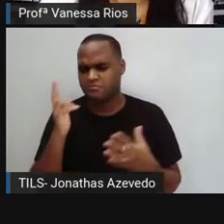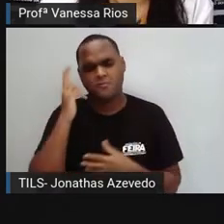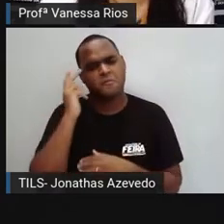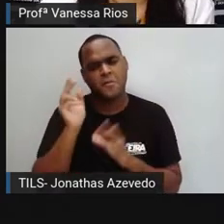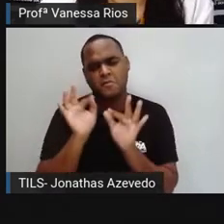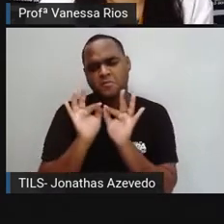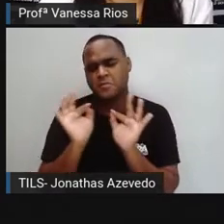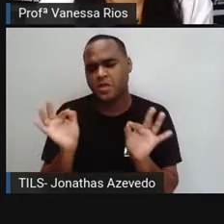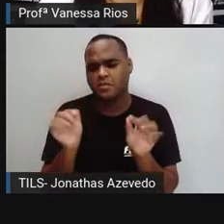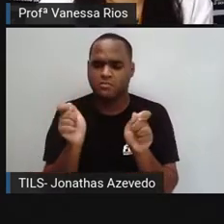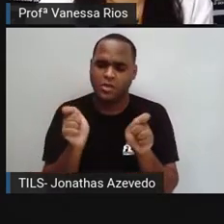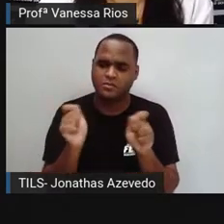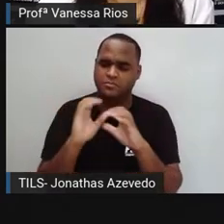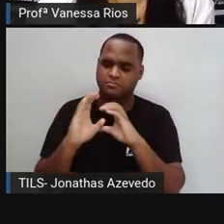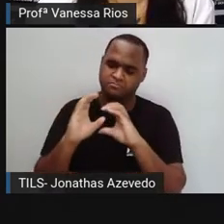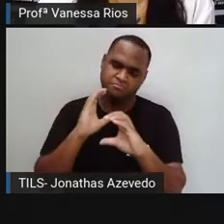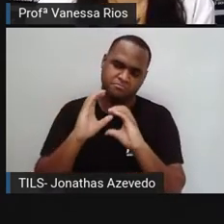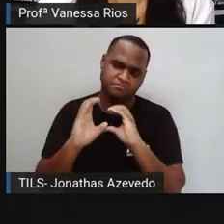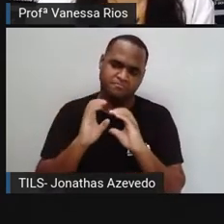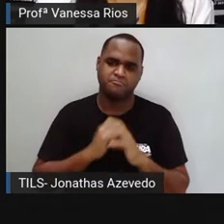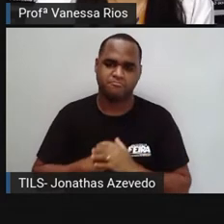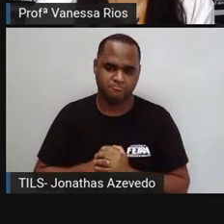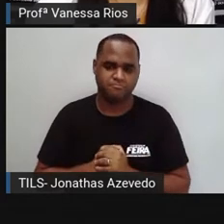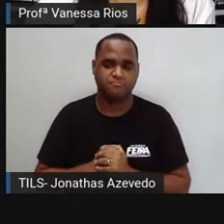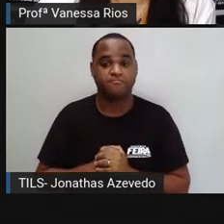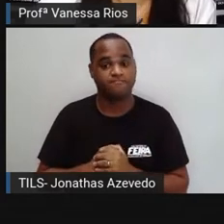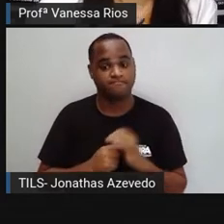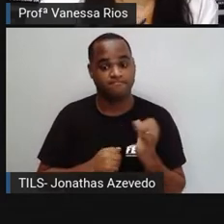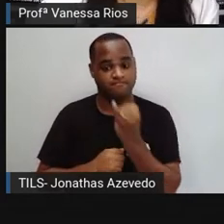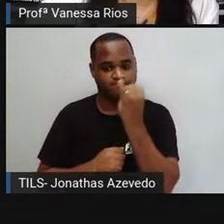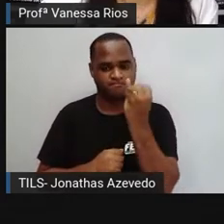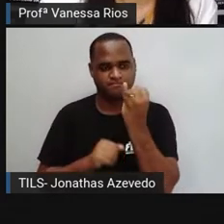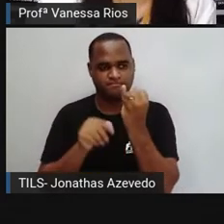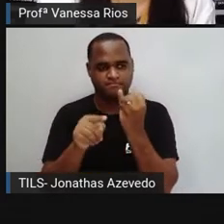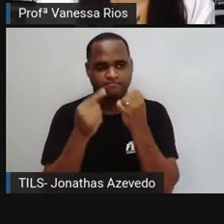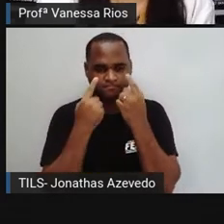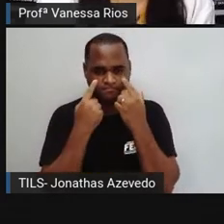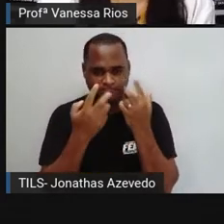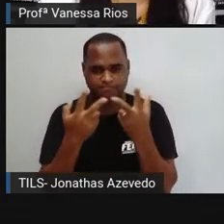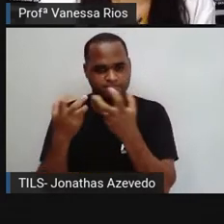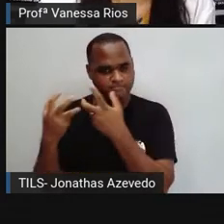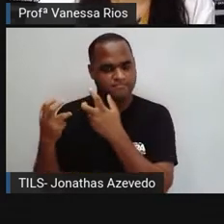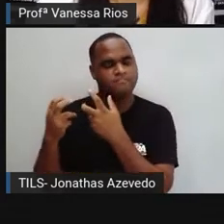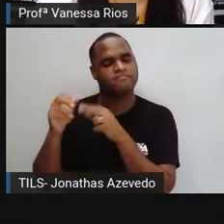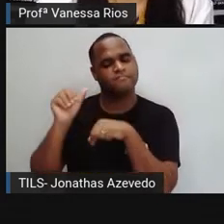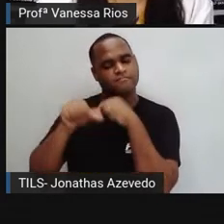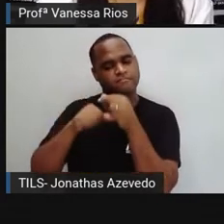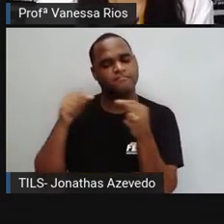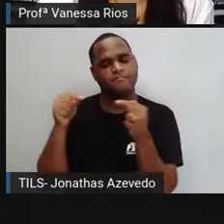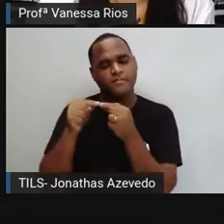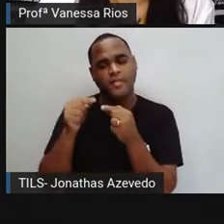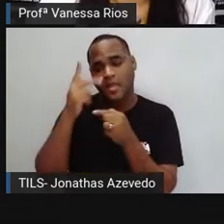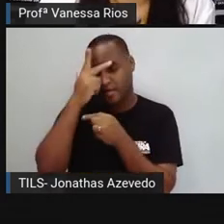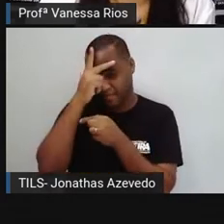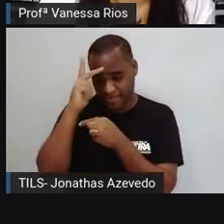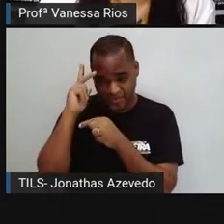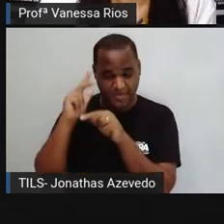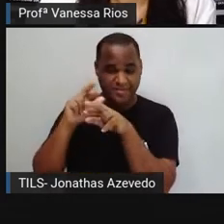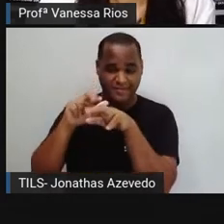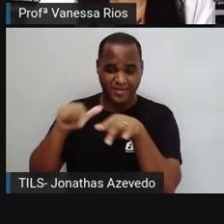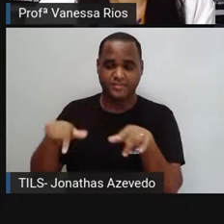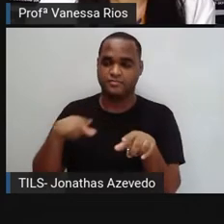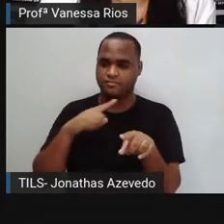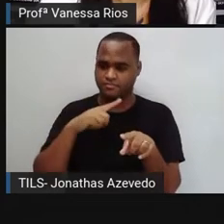simples de se comunicar. E aí, o mais importante é percebermos que vão existir momentos, né? E pessoas aí